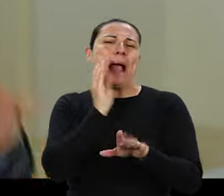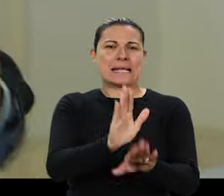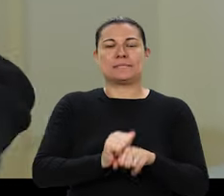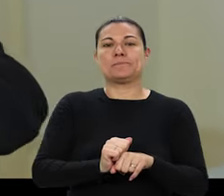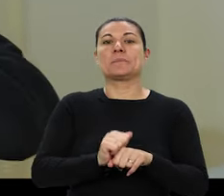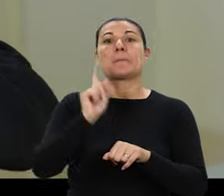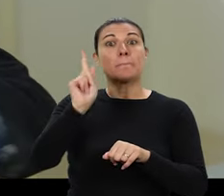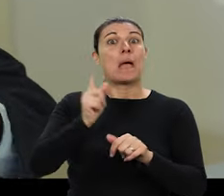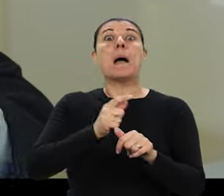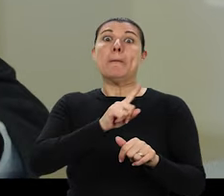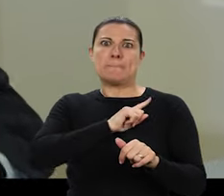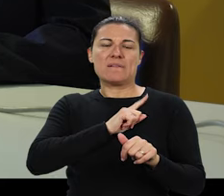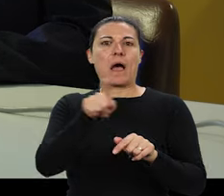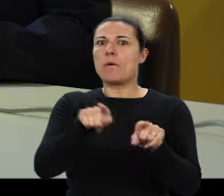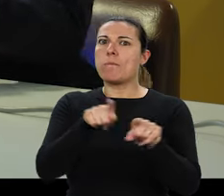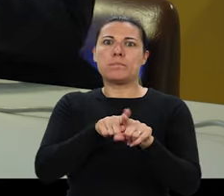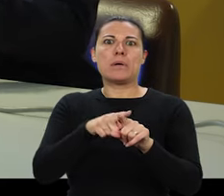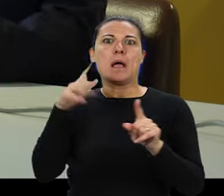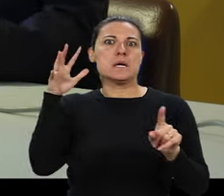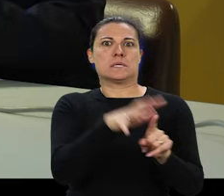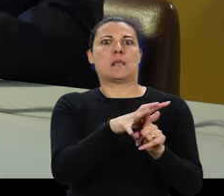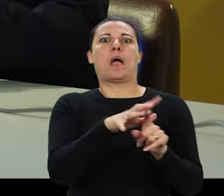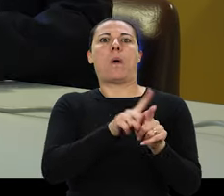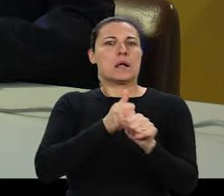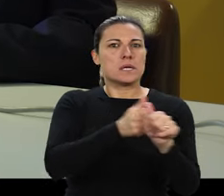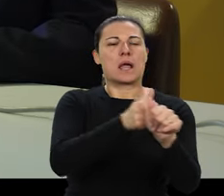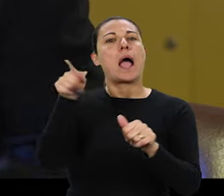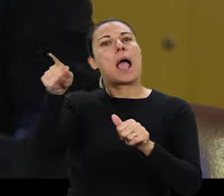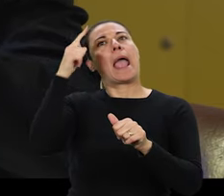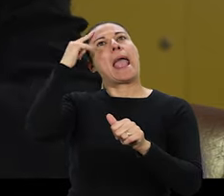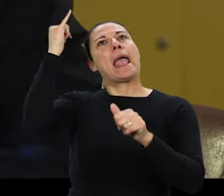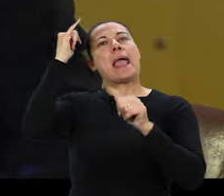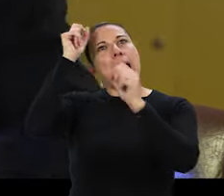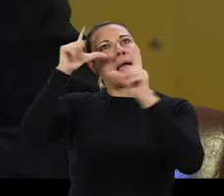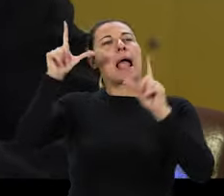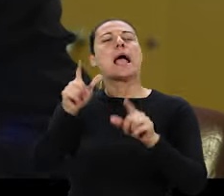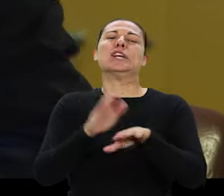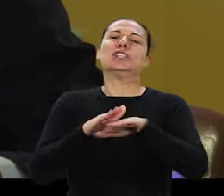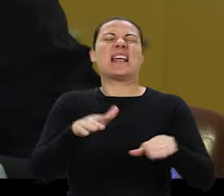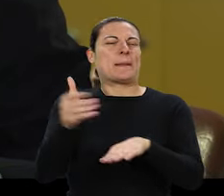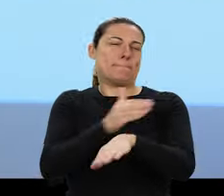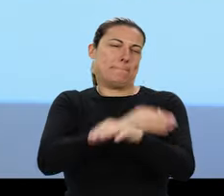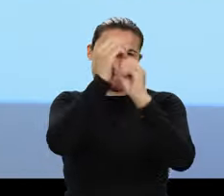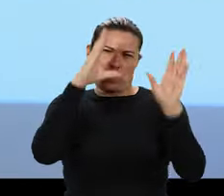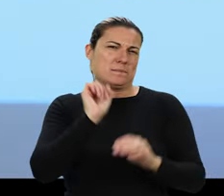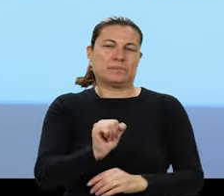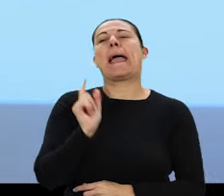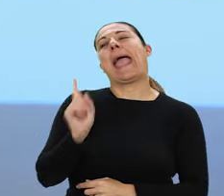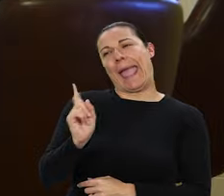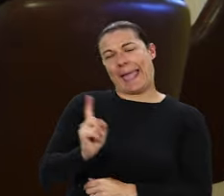Dizemos que há politiquis. Perseguição ao privado. Preconceito ideológico da esquerda.